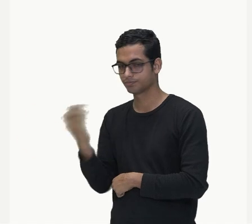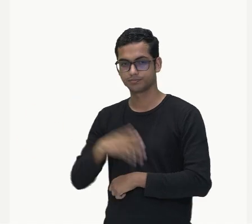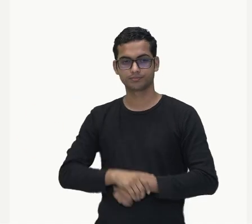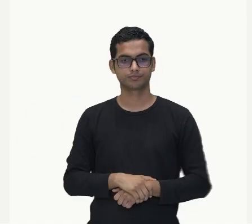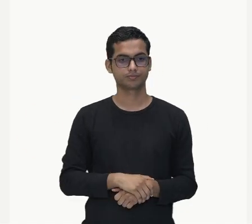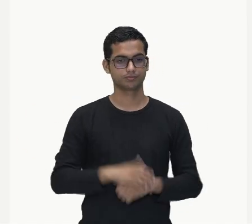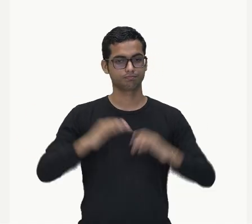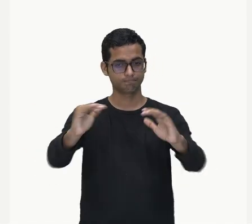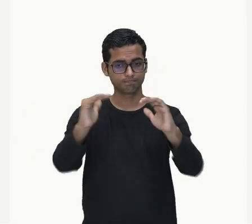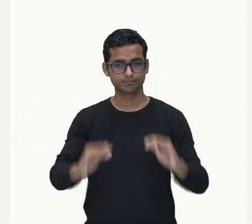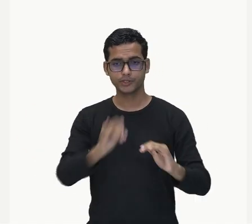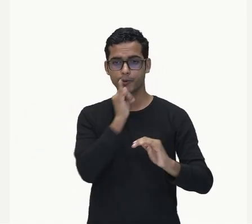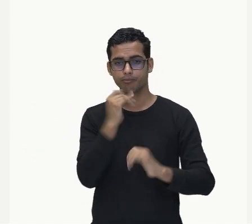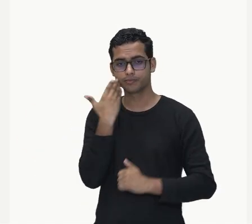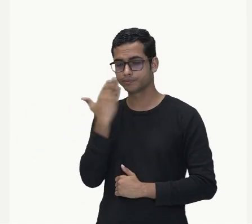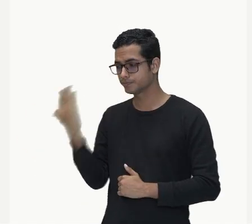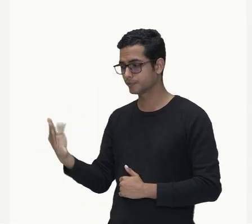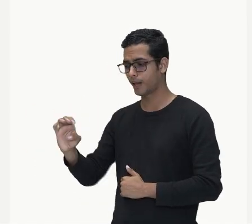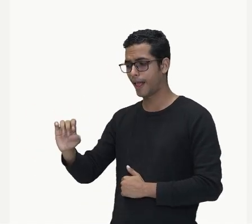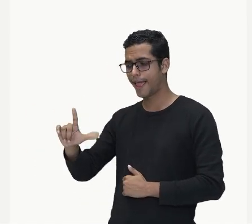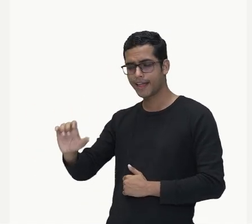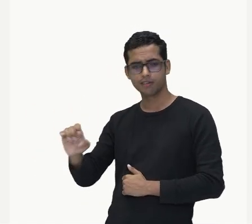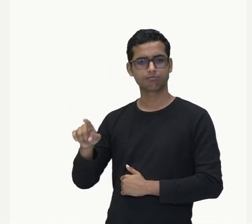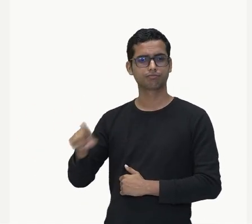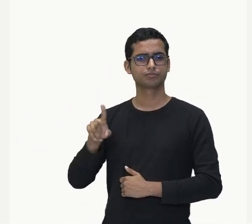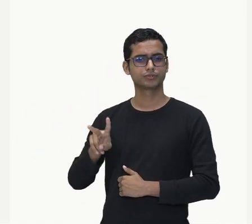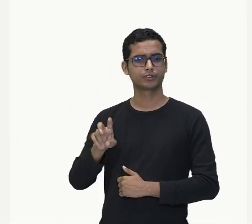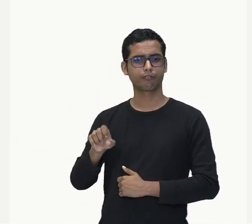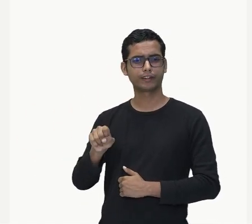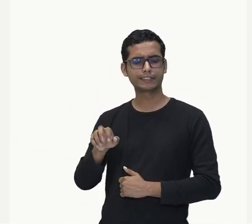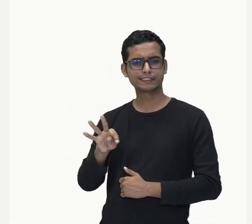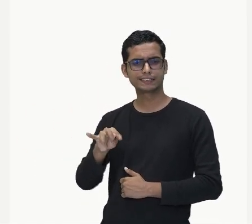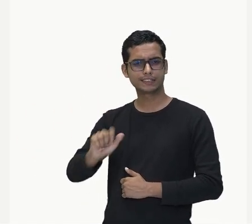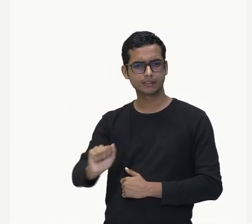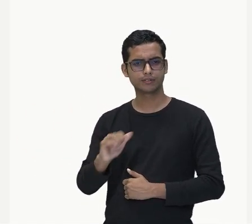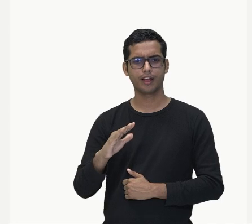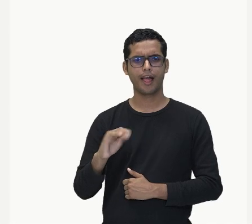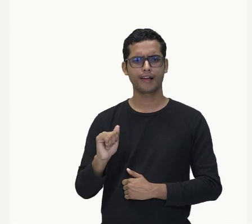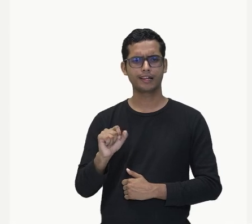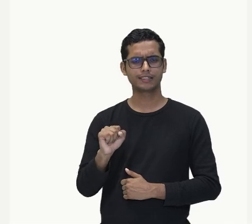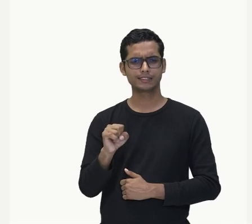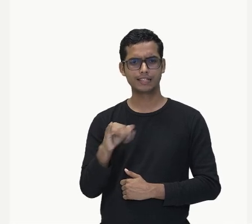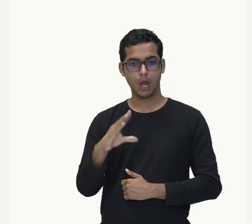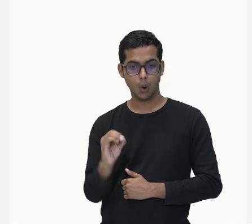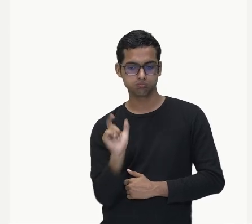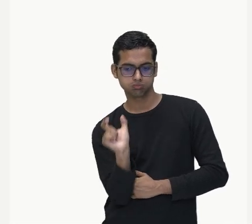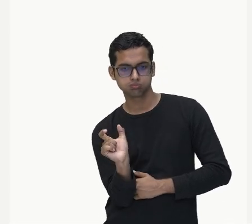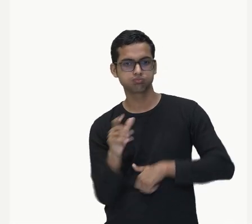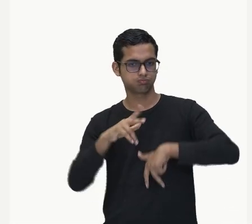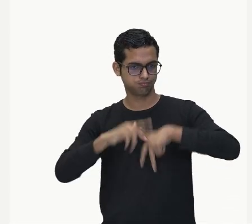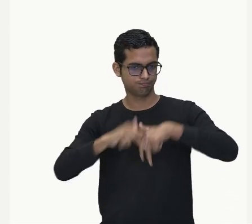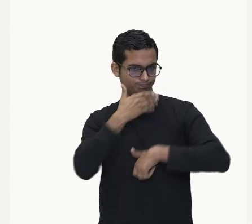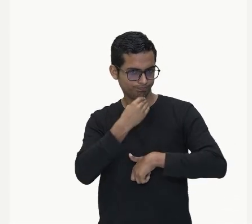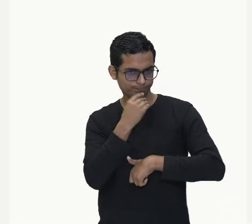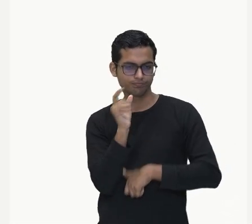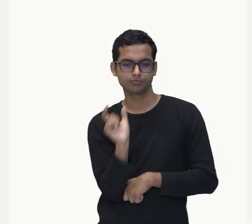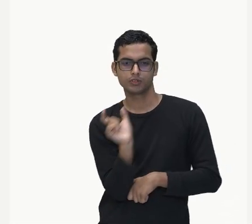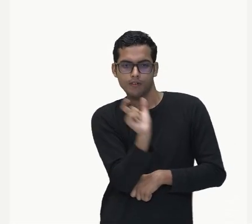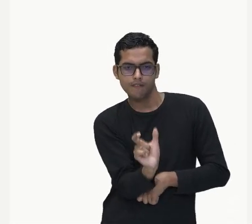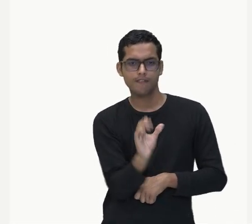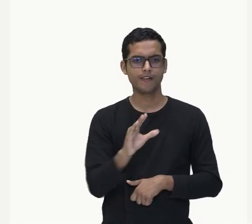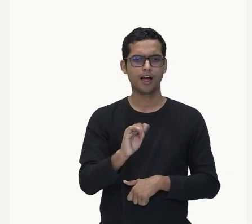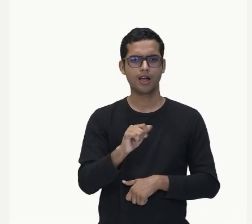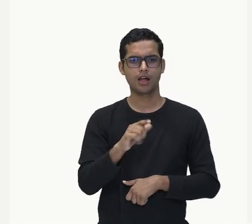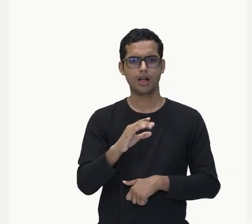vestia casaco e calça vermelhos. Ou posso passar